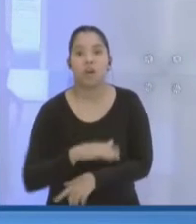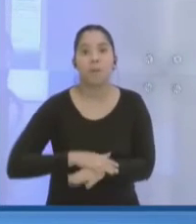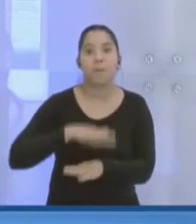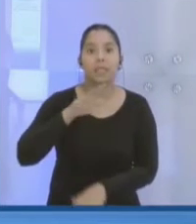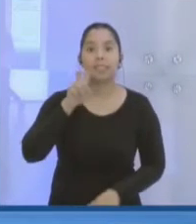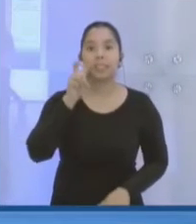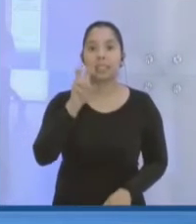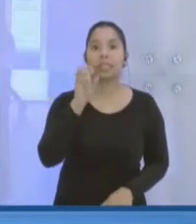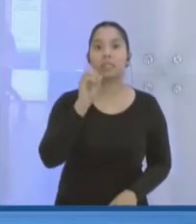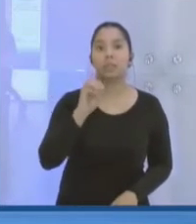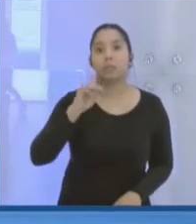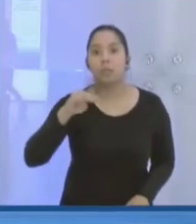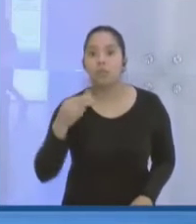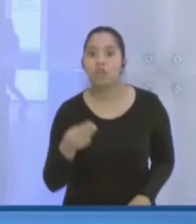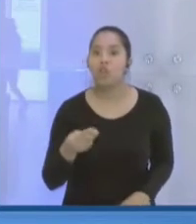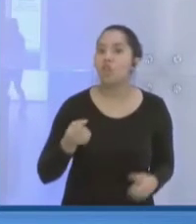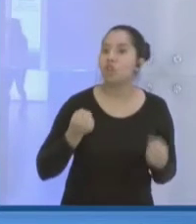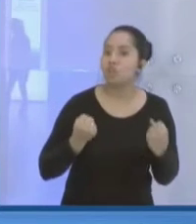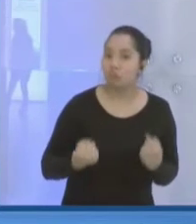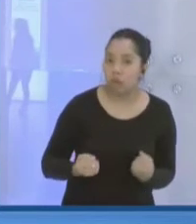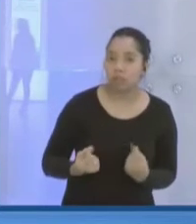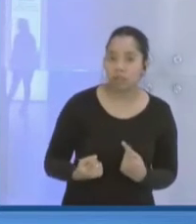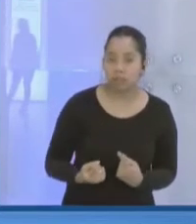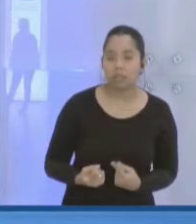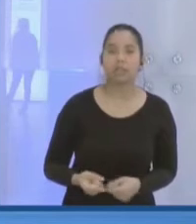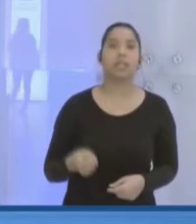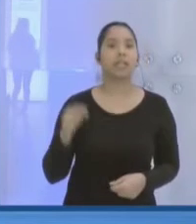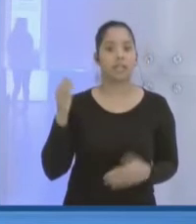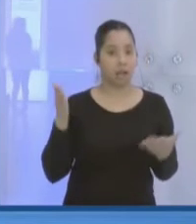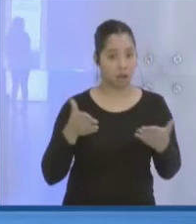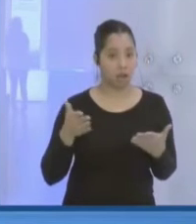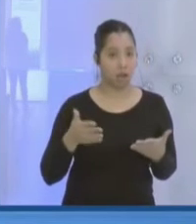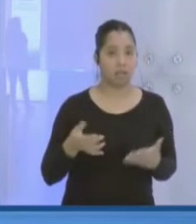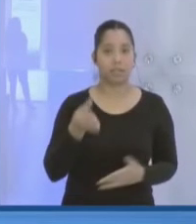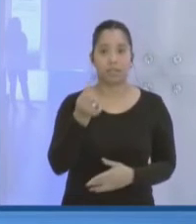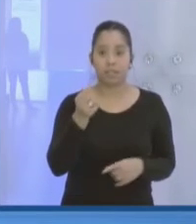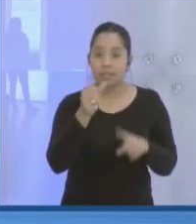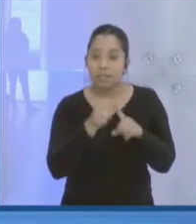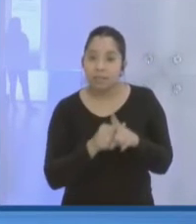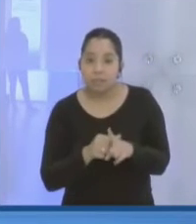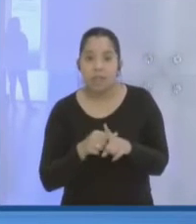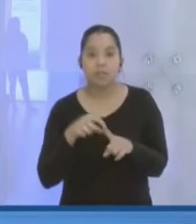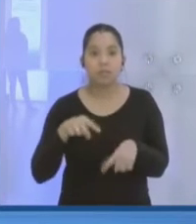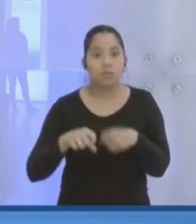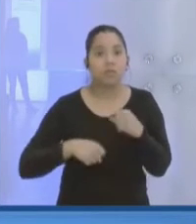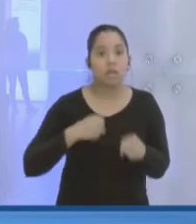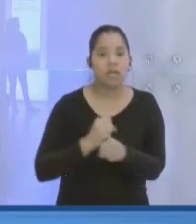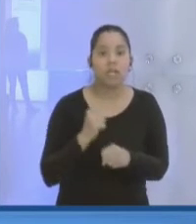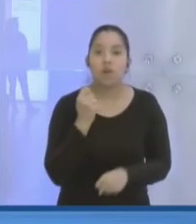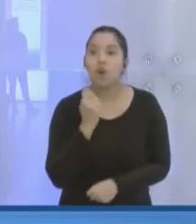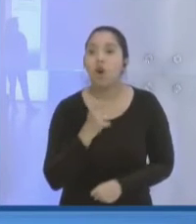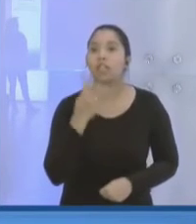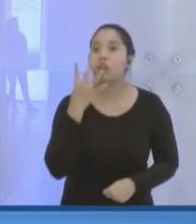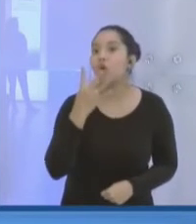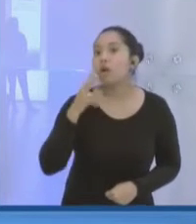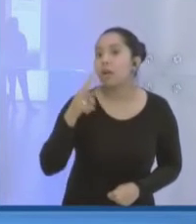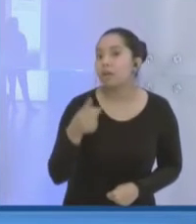toneladas. E no primeiro semestre desse ano, quase 9,5%. Então teremos um ano de